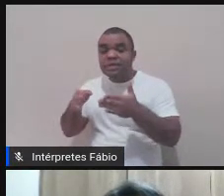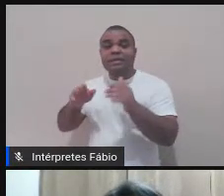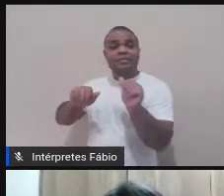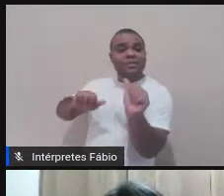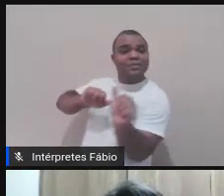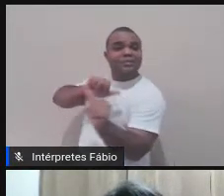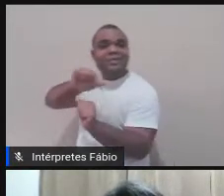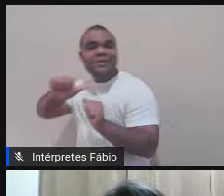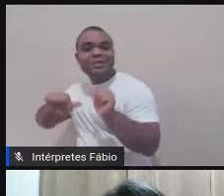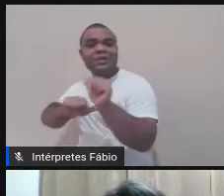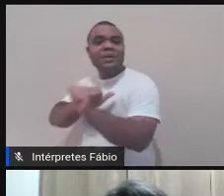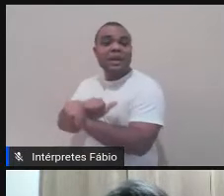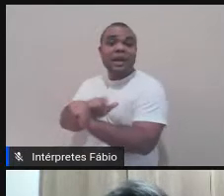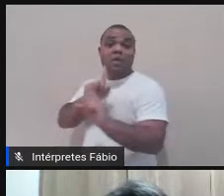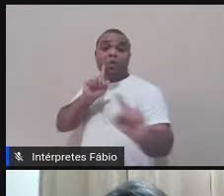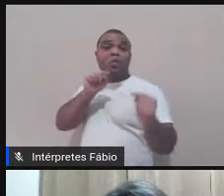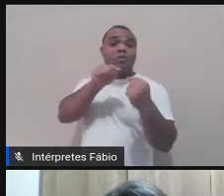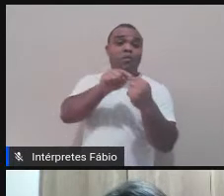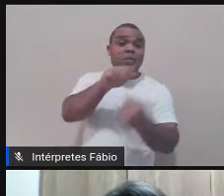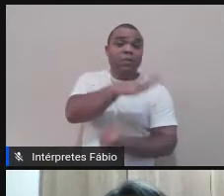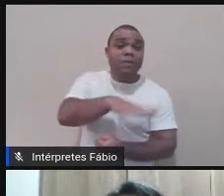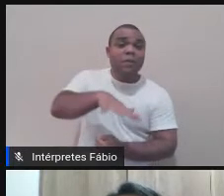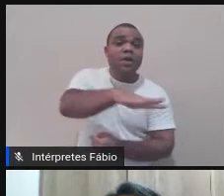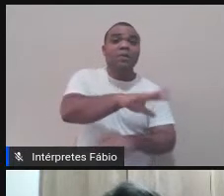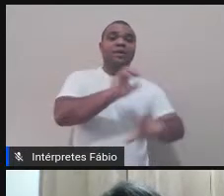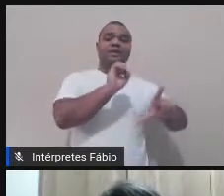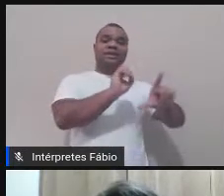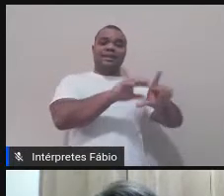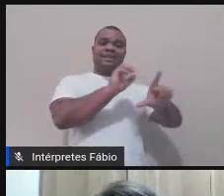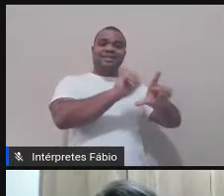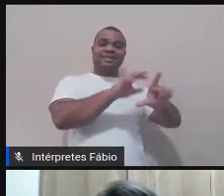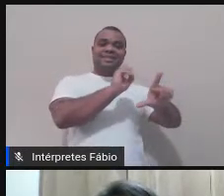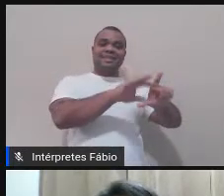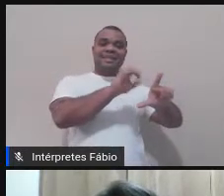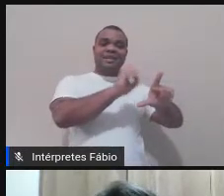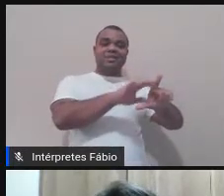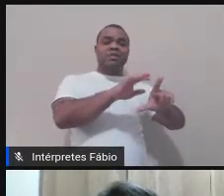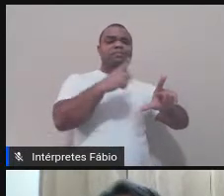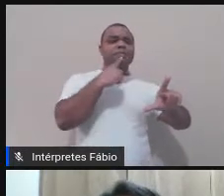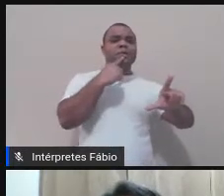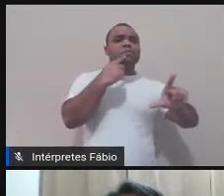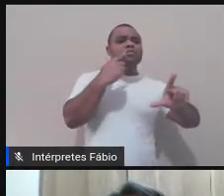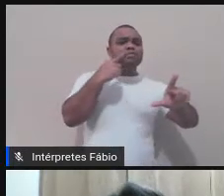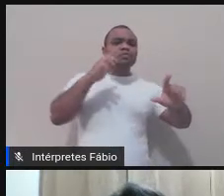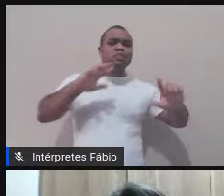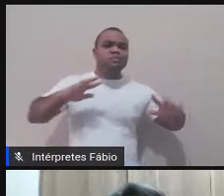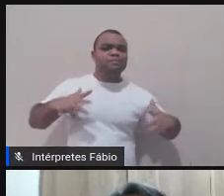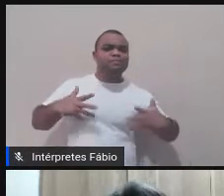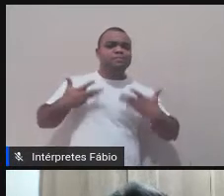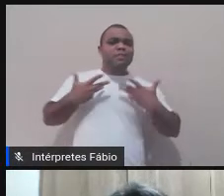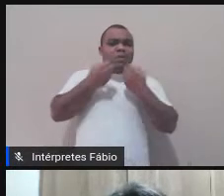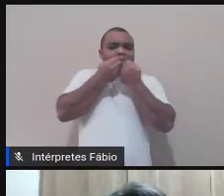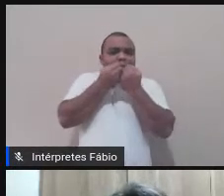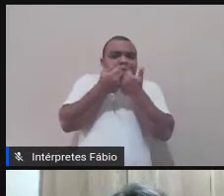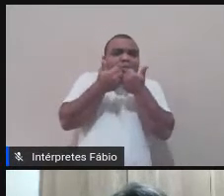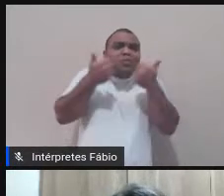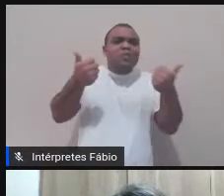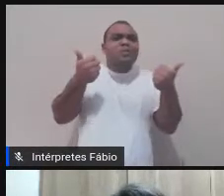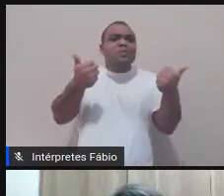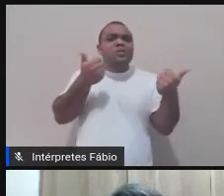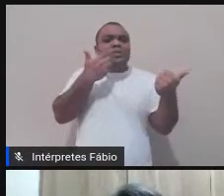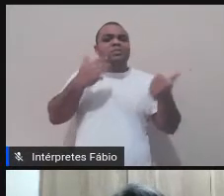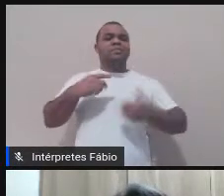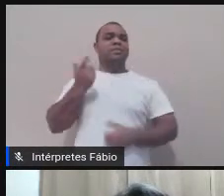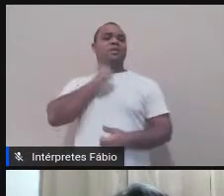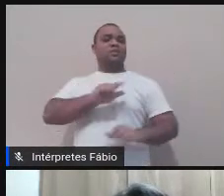E os resultados foram muito positivos quando eu comecei, então, a empregar as minhas premissas na prática, né,